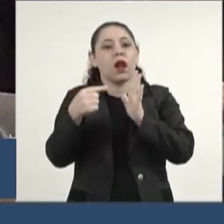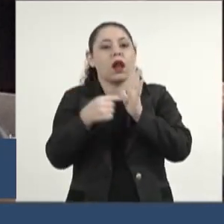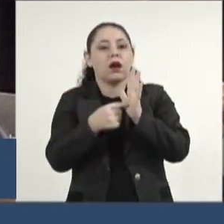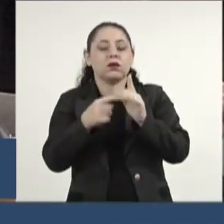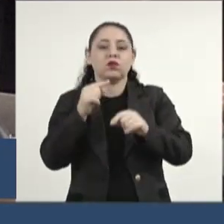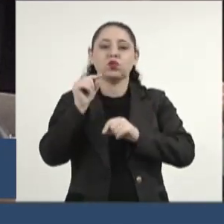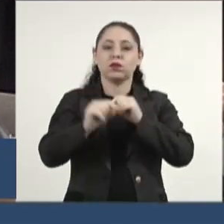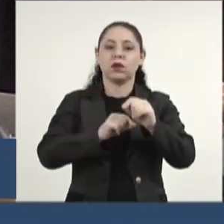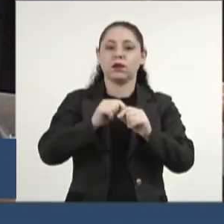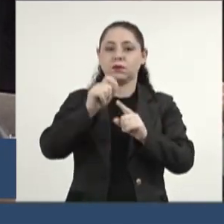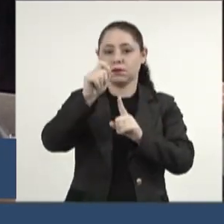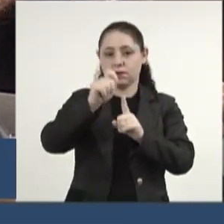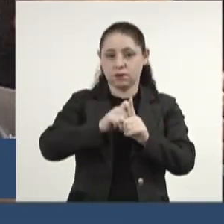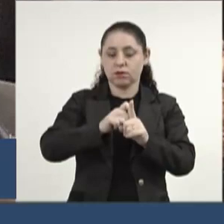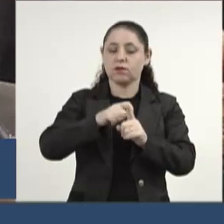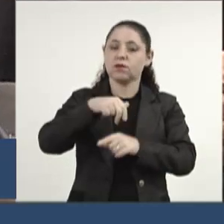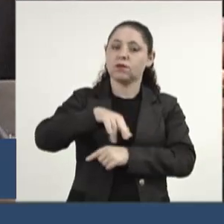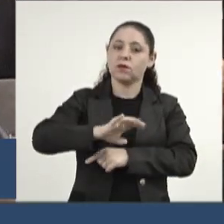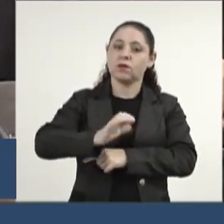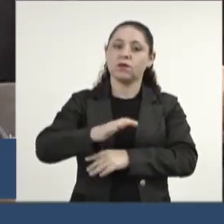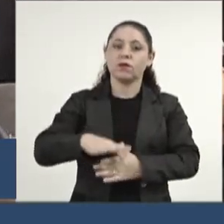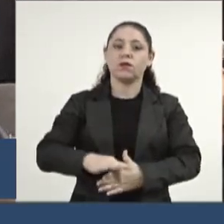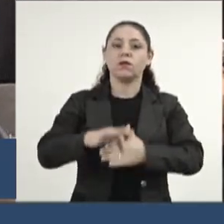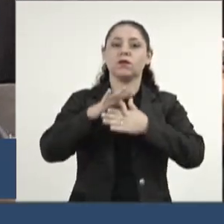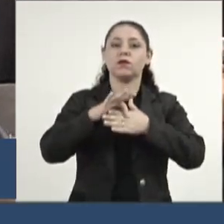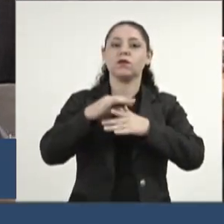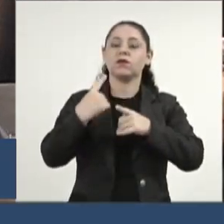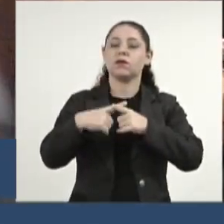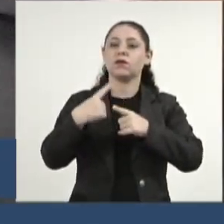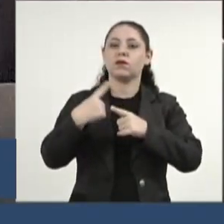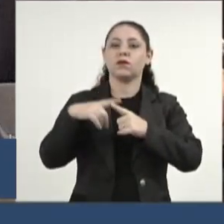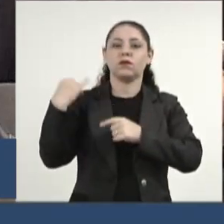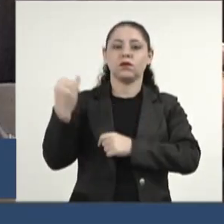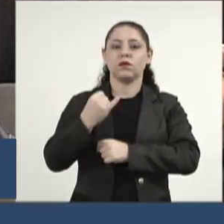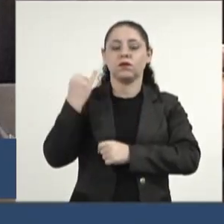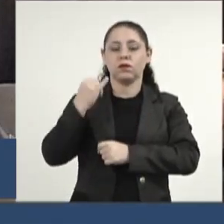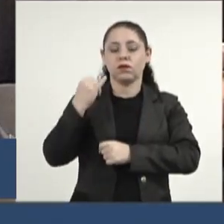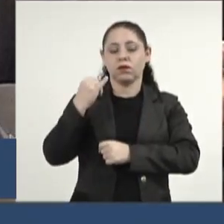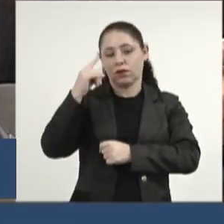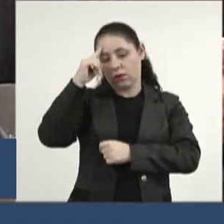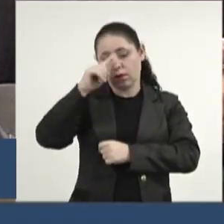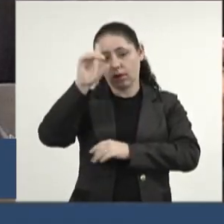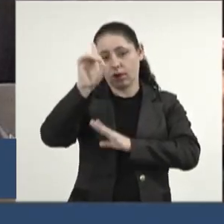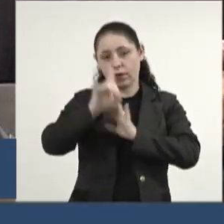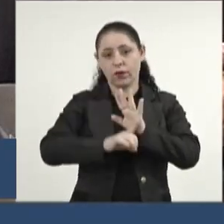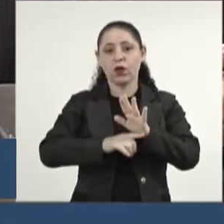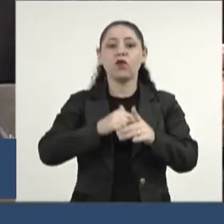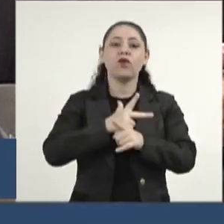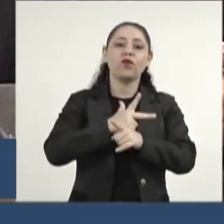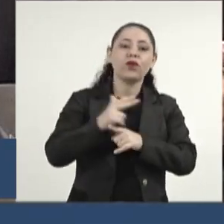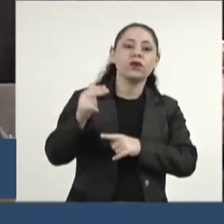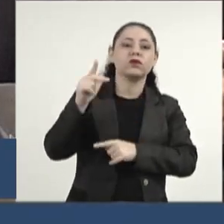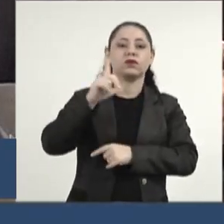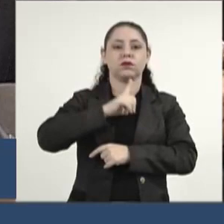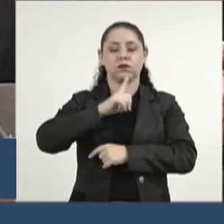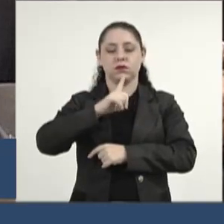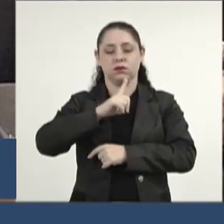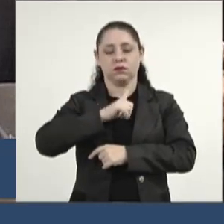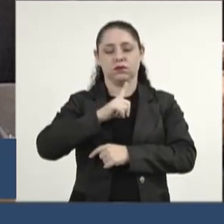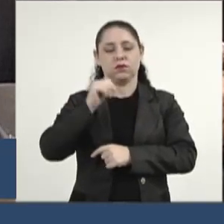O mês de março é destacado devido à importância de dados que reconhecem o direito conquistado pelas mulheres.